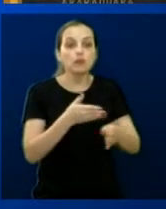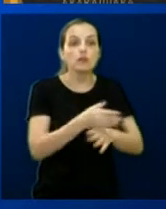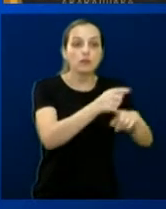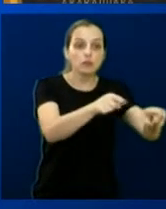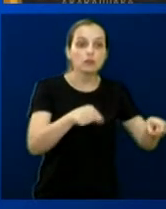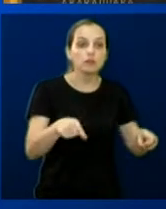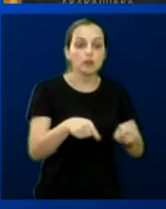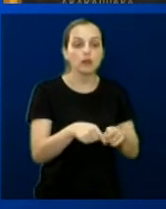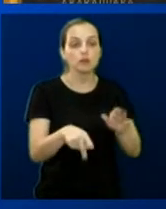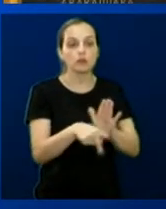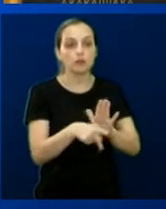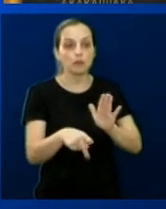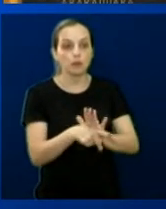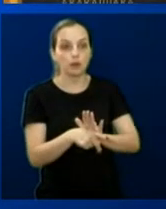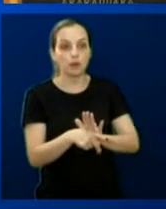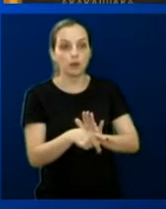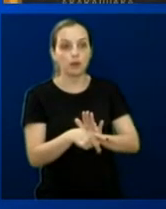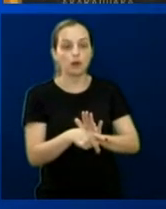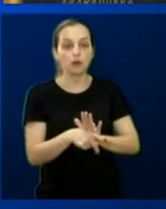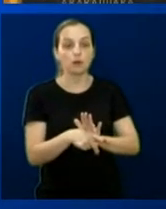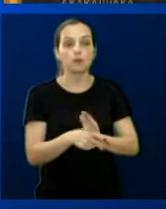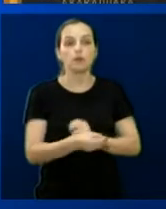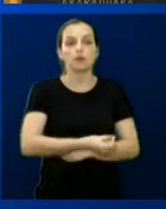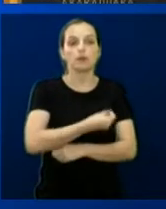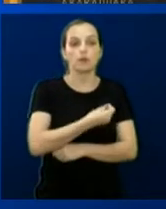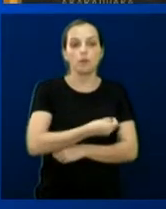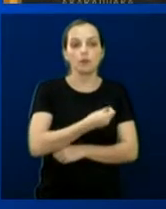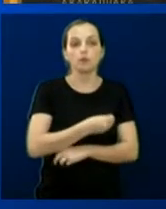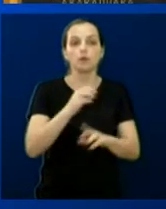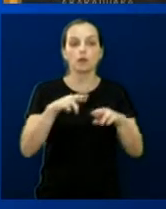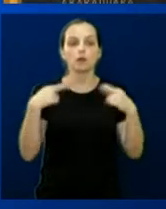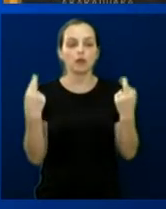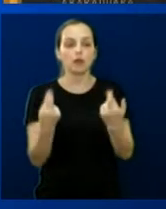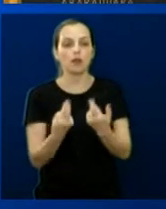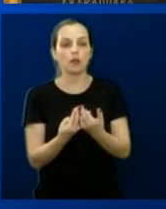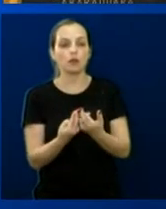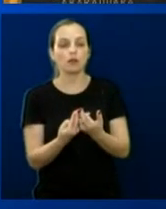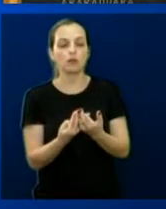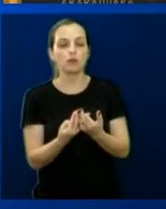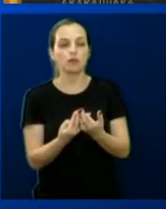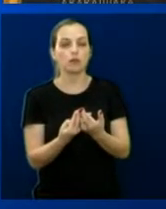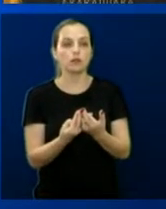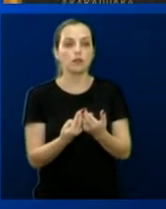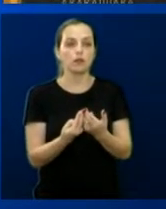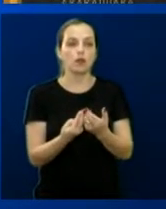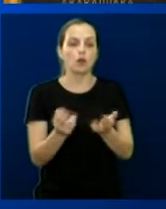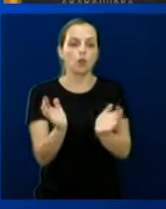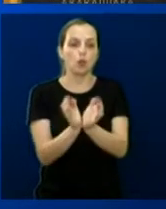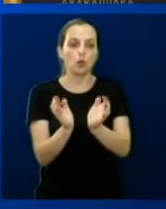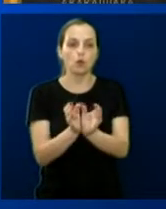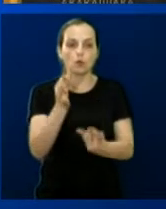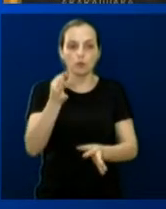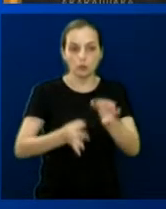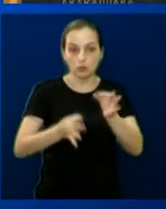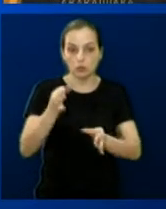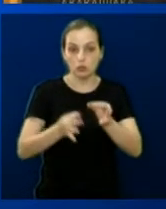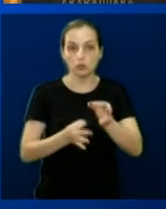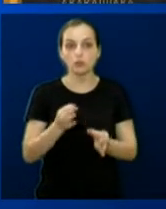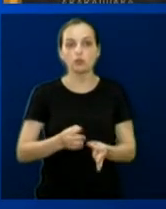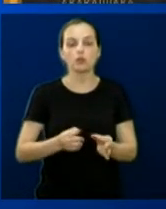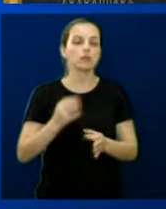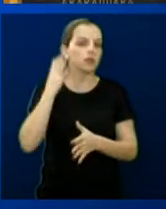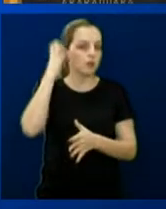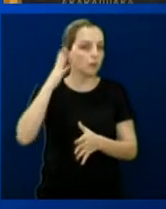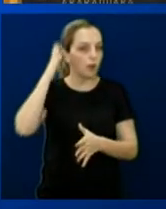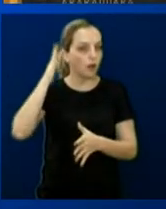frente. Também participamos da reunião da Comissão de Justiça. E aí está a atividade à mesa redonda do vereador Paulo